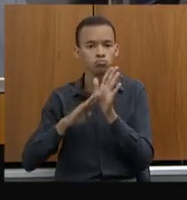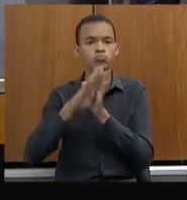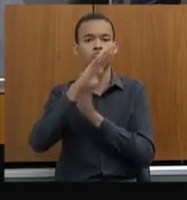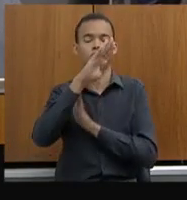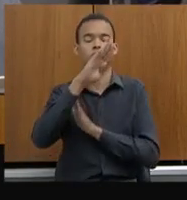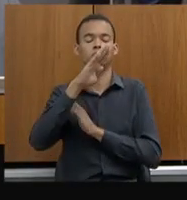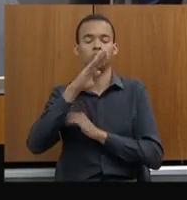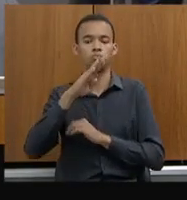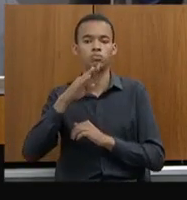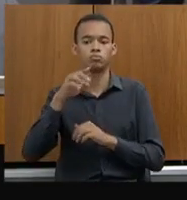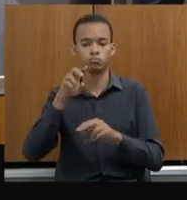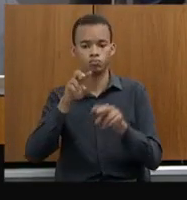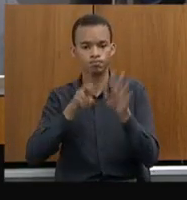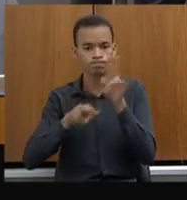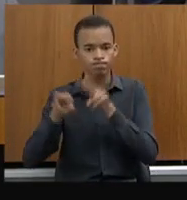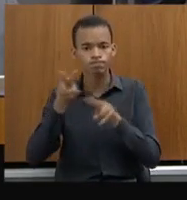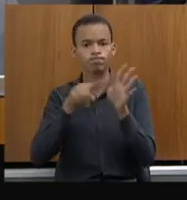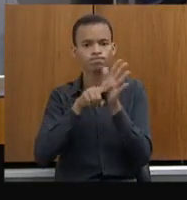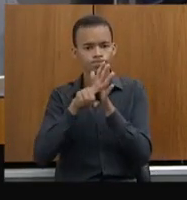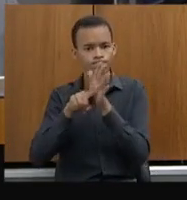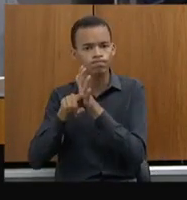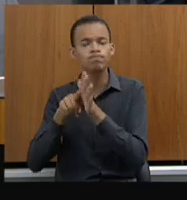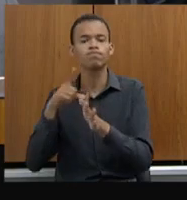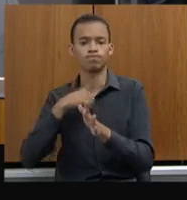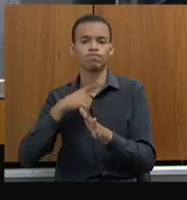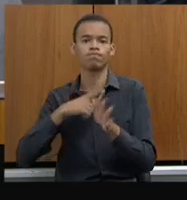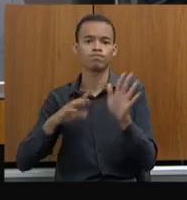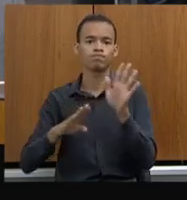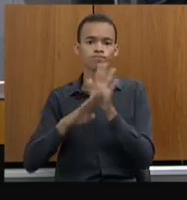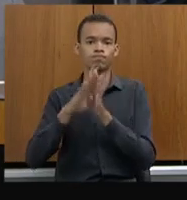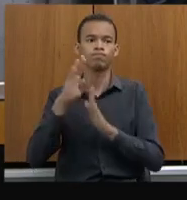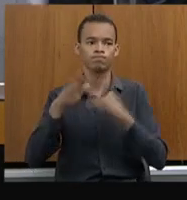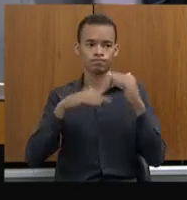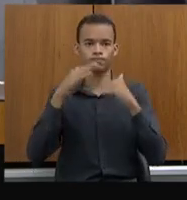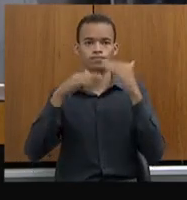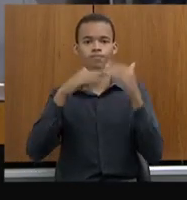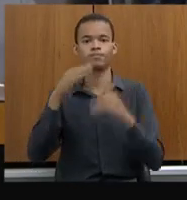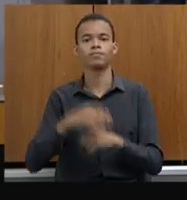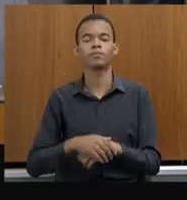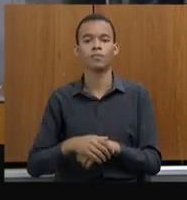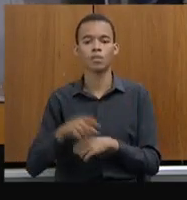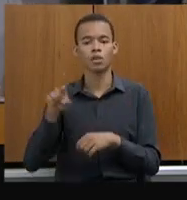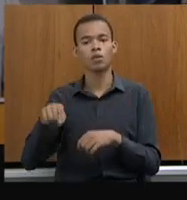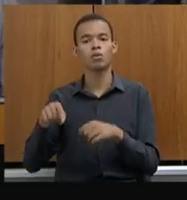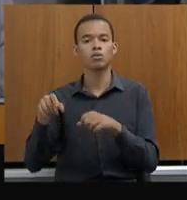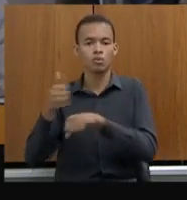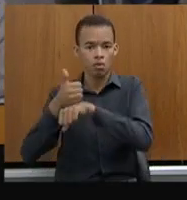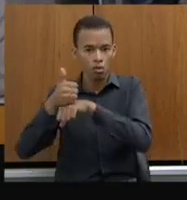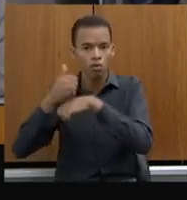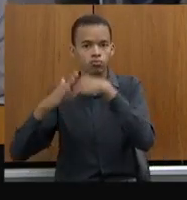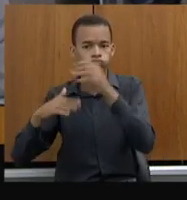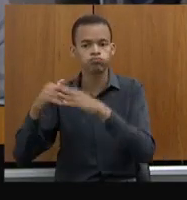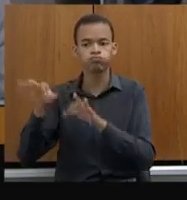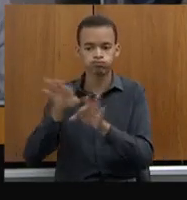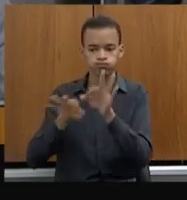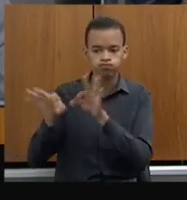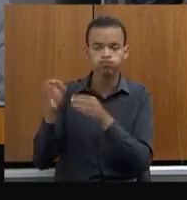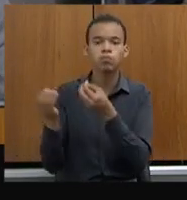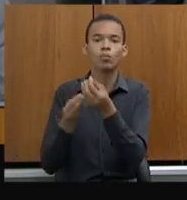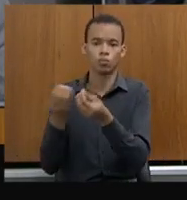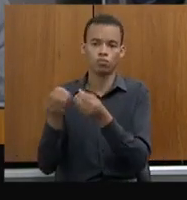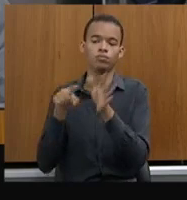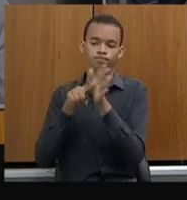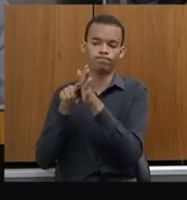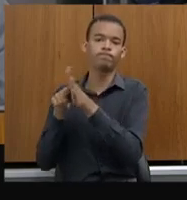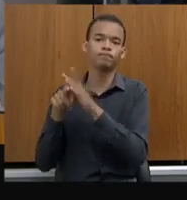na forma de controlar, de monitorar e acompanhar a produtividade de nossos colegas. Também cabe